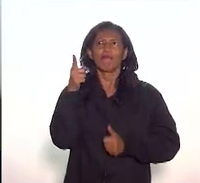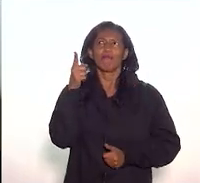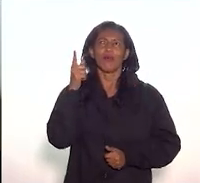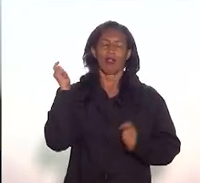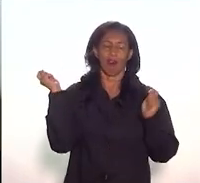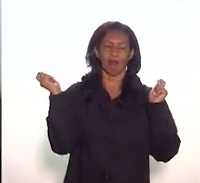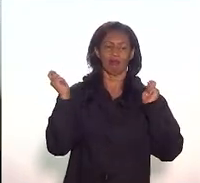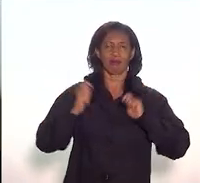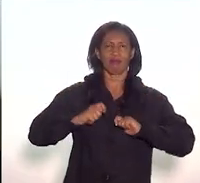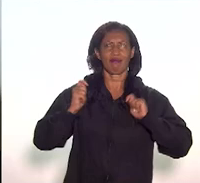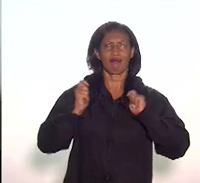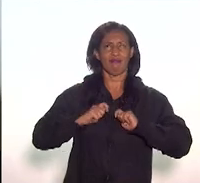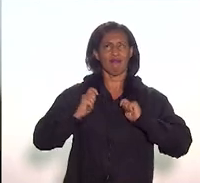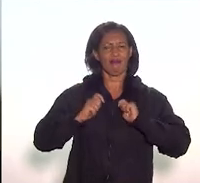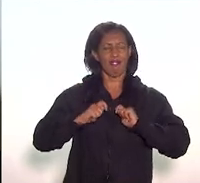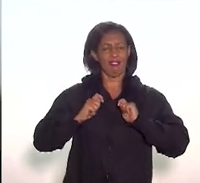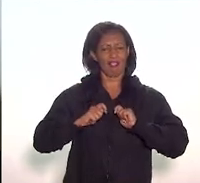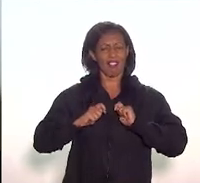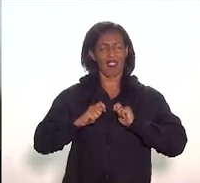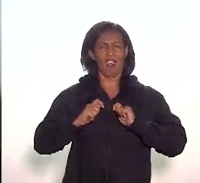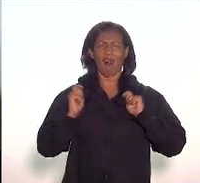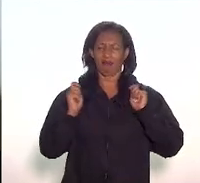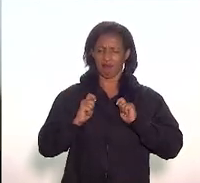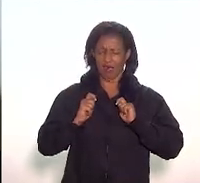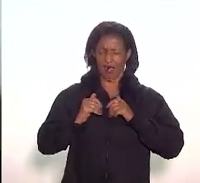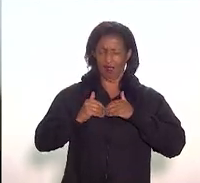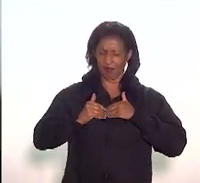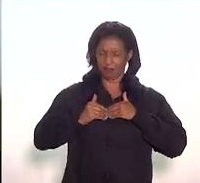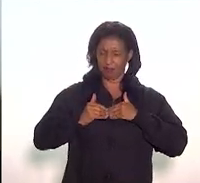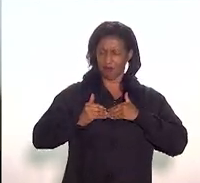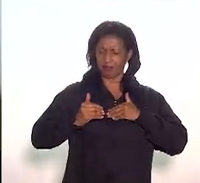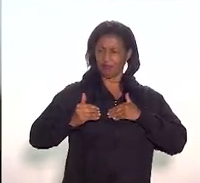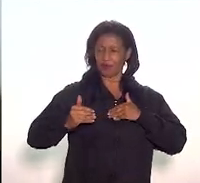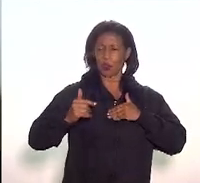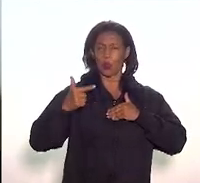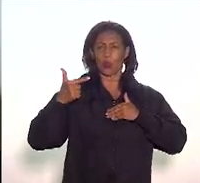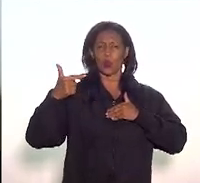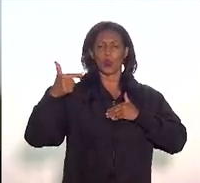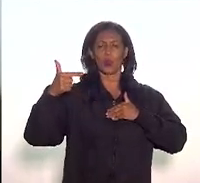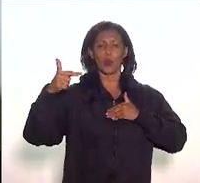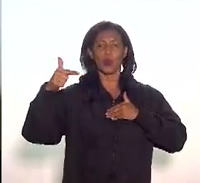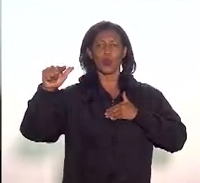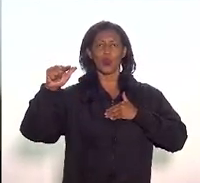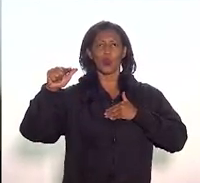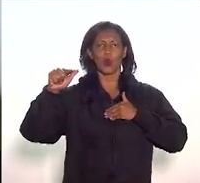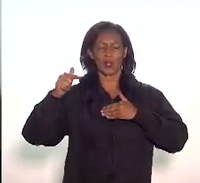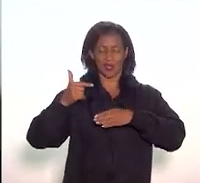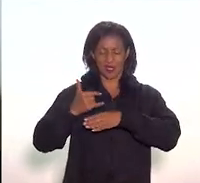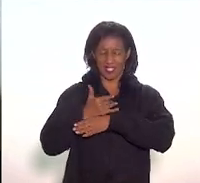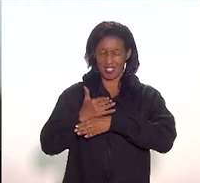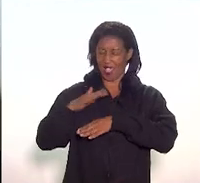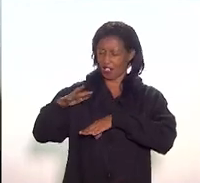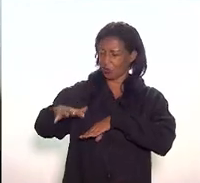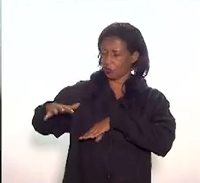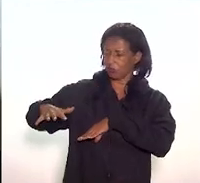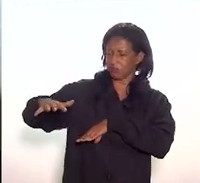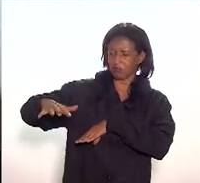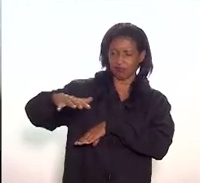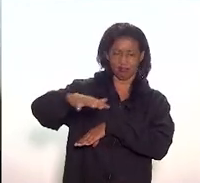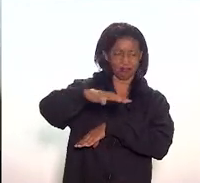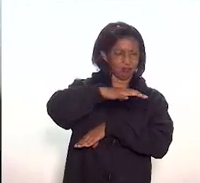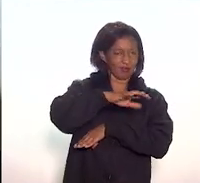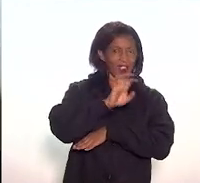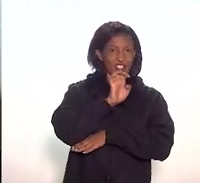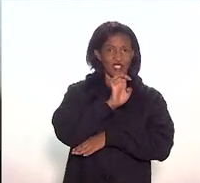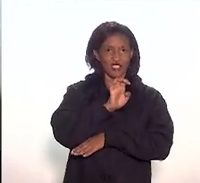poderia se estender por outras partes da nossa cidade e do nosso